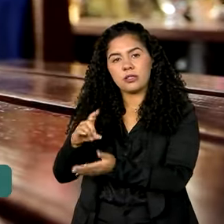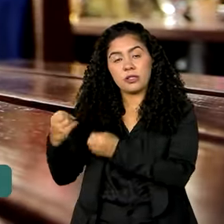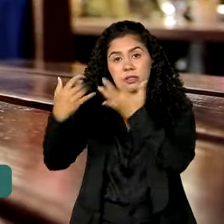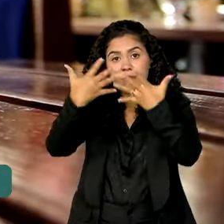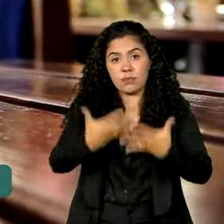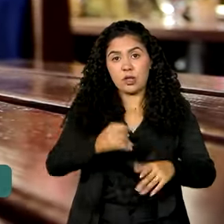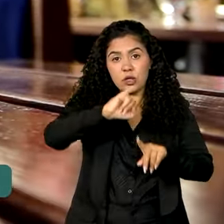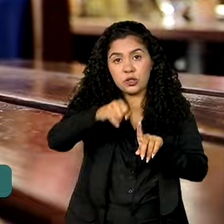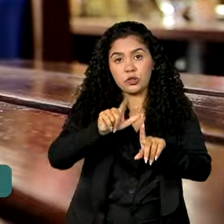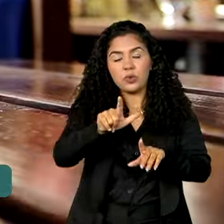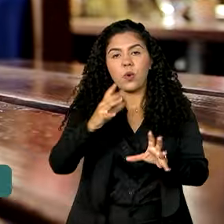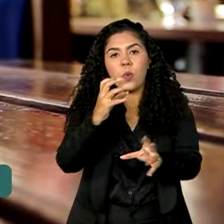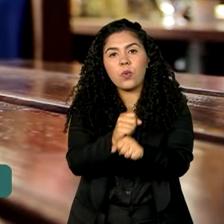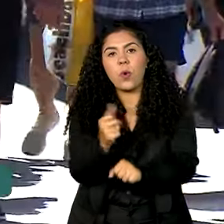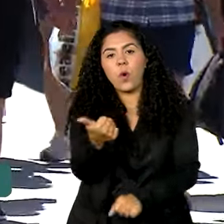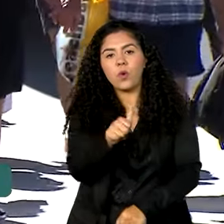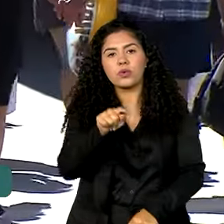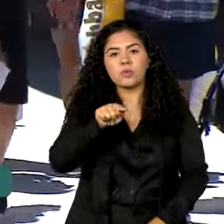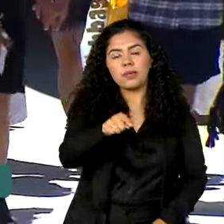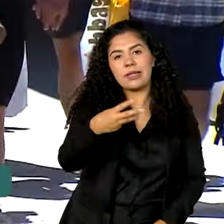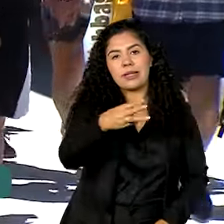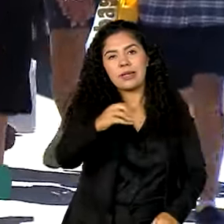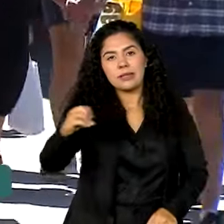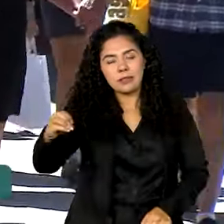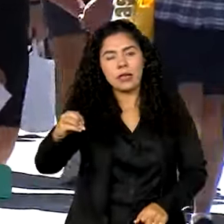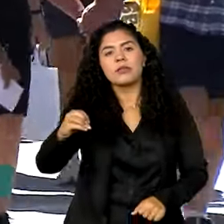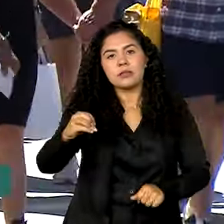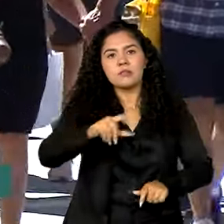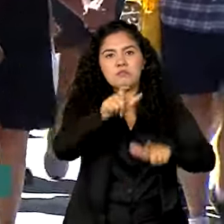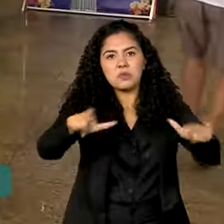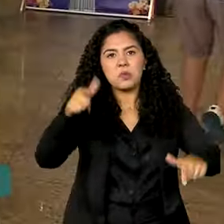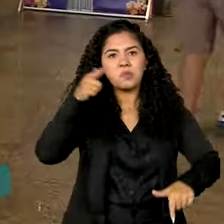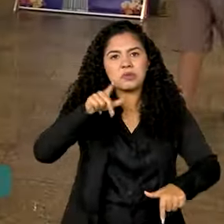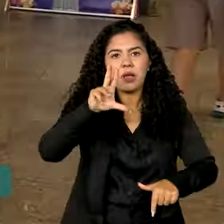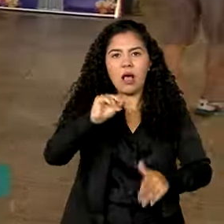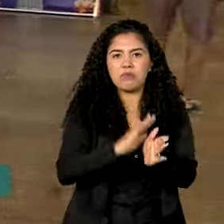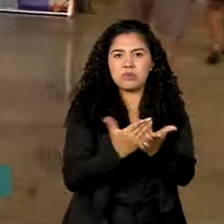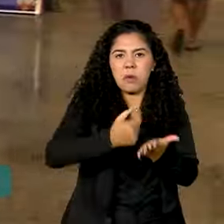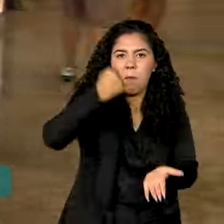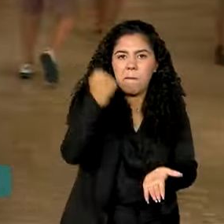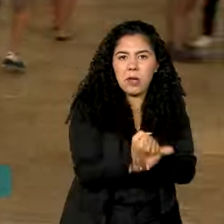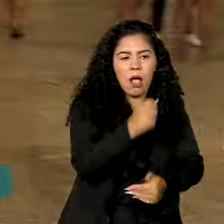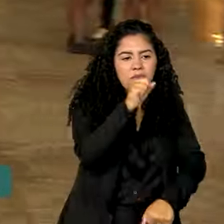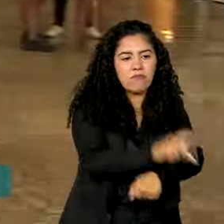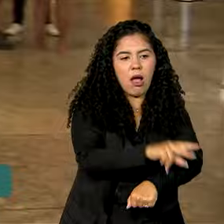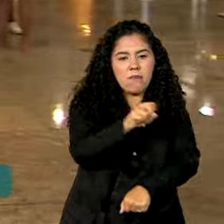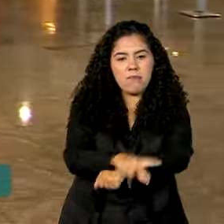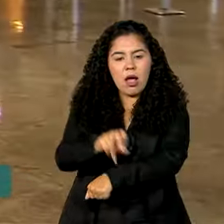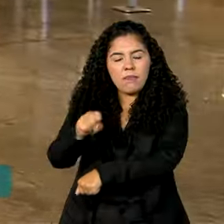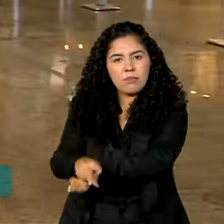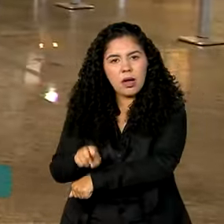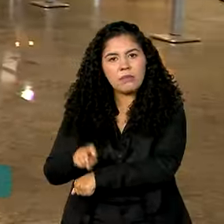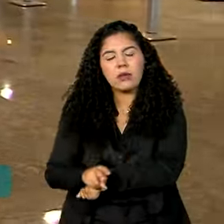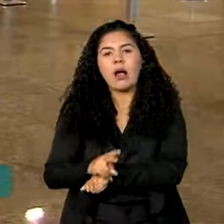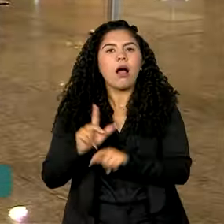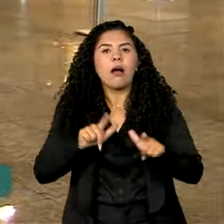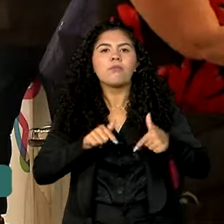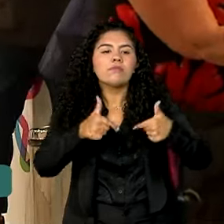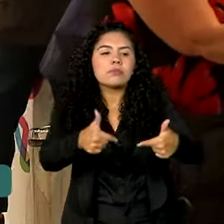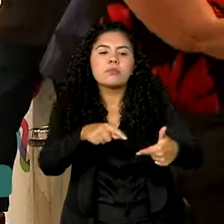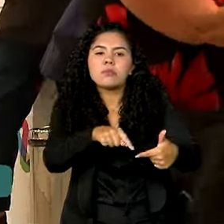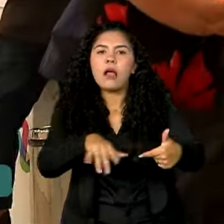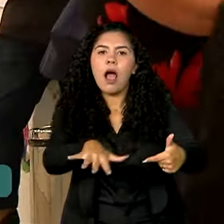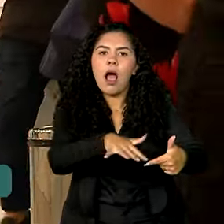.337 pessoas contratadas com carteira assinada em atividades ligadas ao